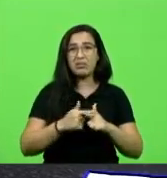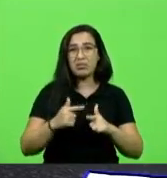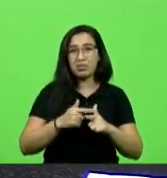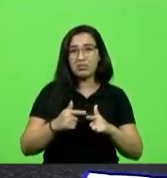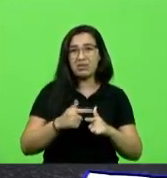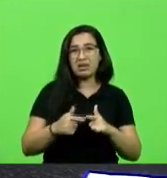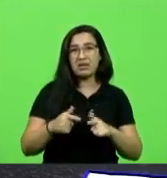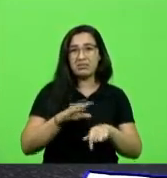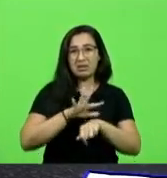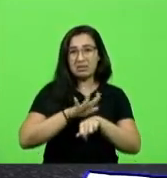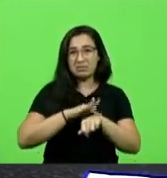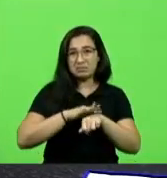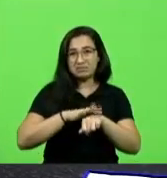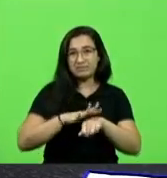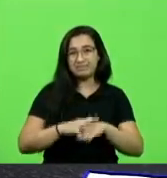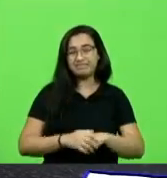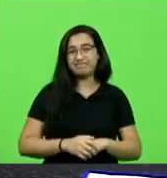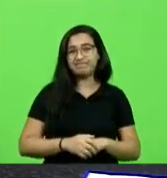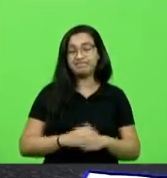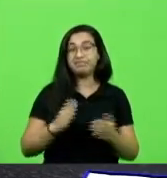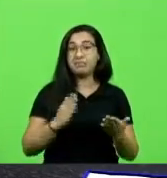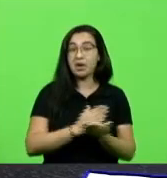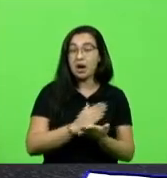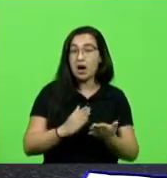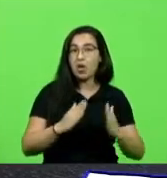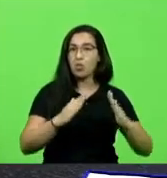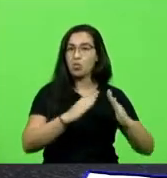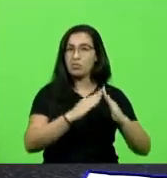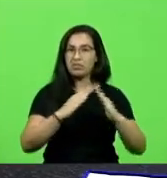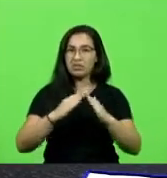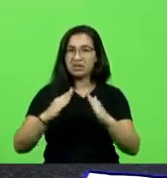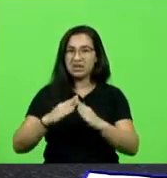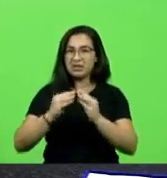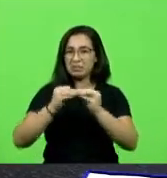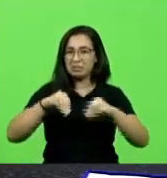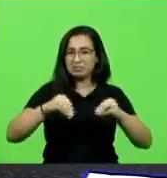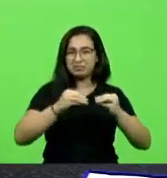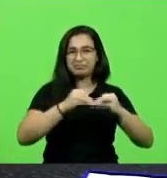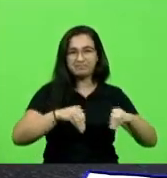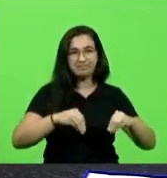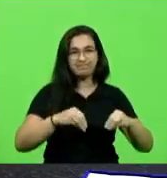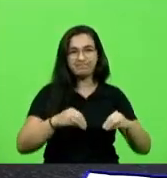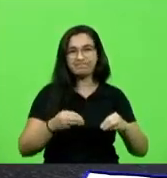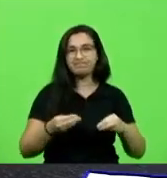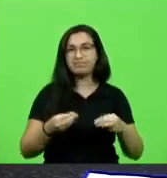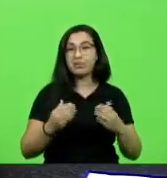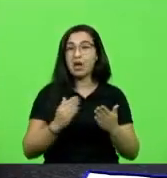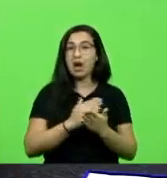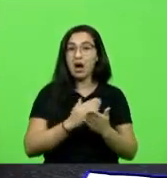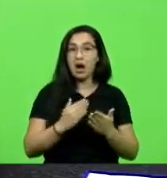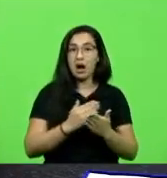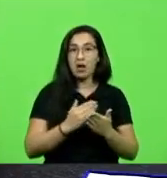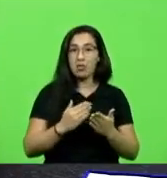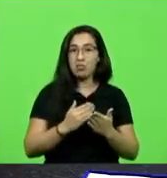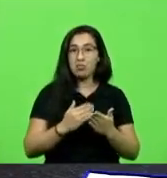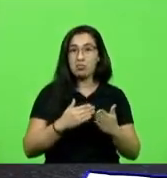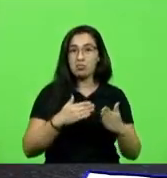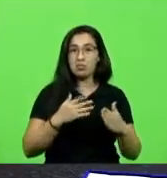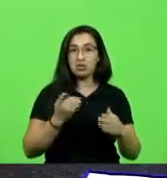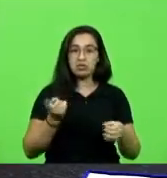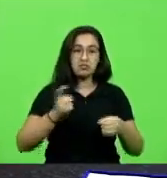e algumas casas que foram destruídas algumas casas foram interditadas